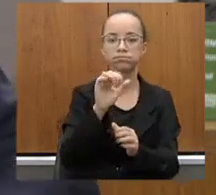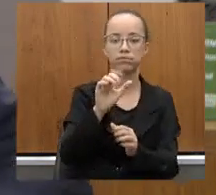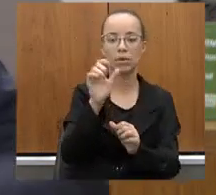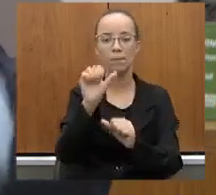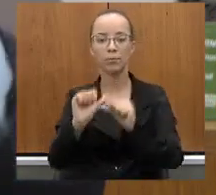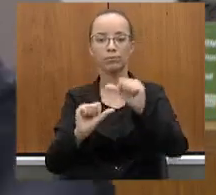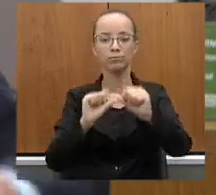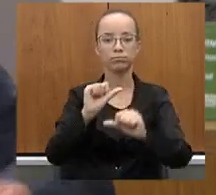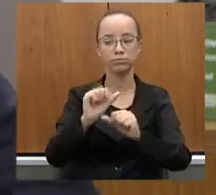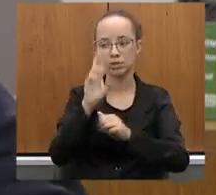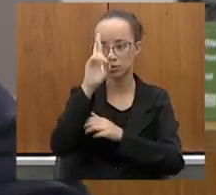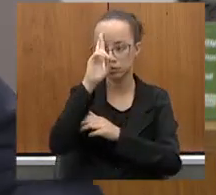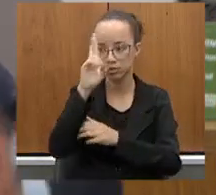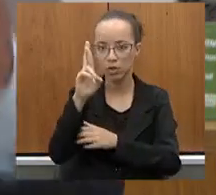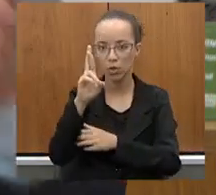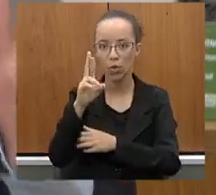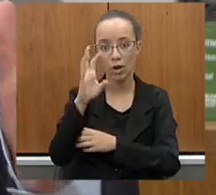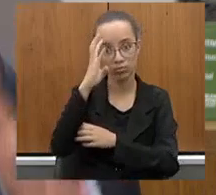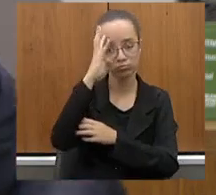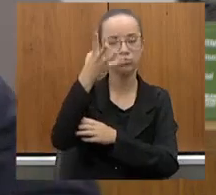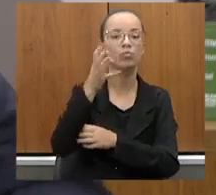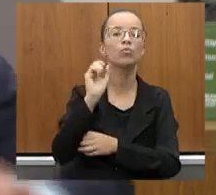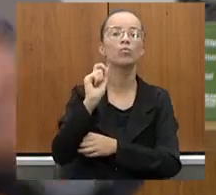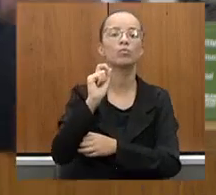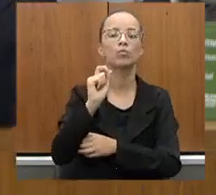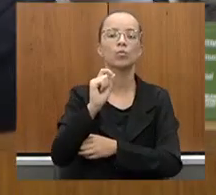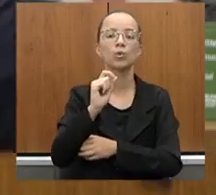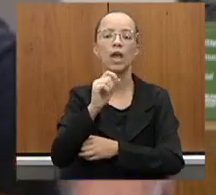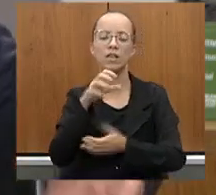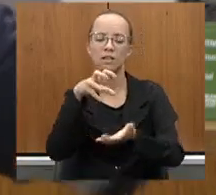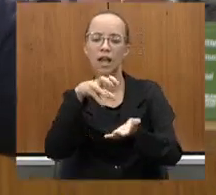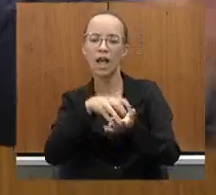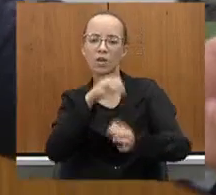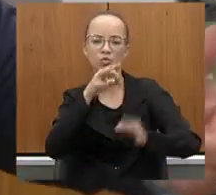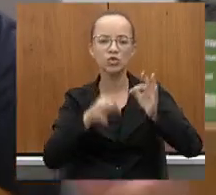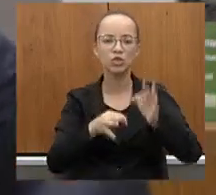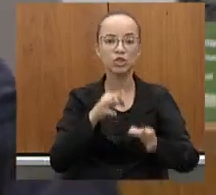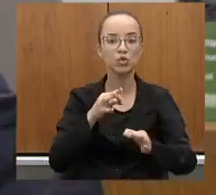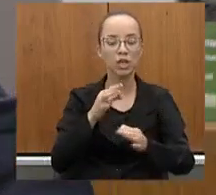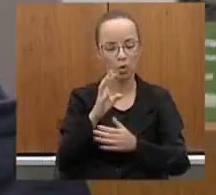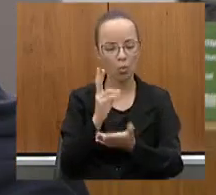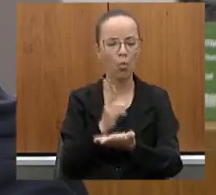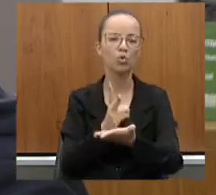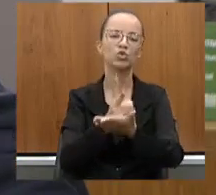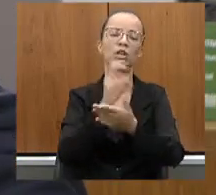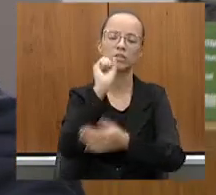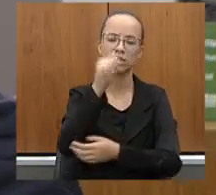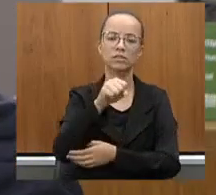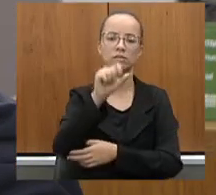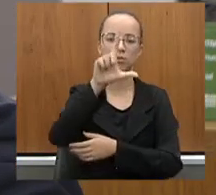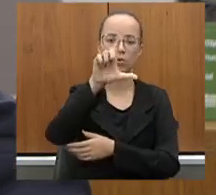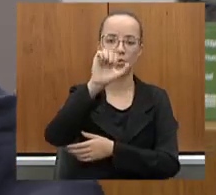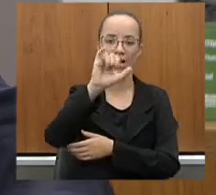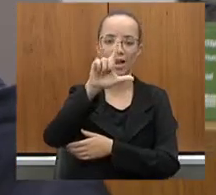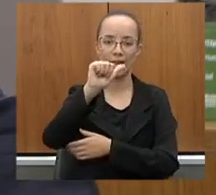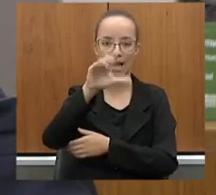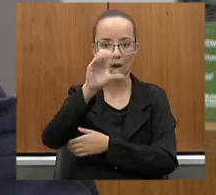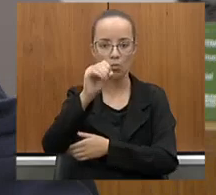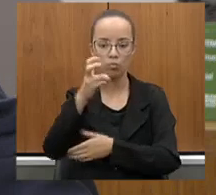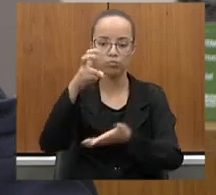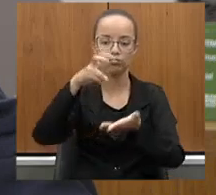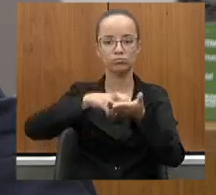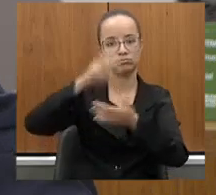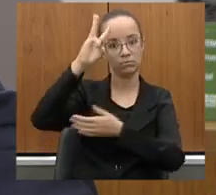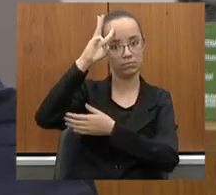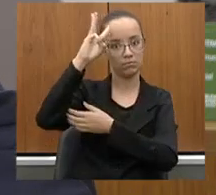também determinou, através do Departamento Jurídico, etc., que mantivesse o leilão, o que ocorreu numa manhã de